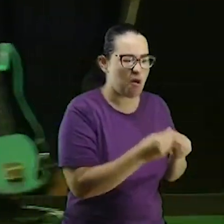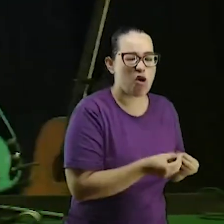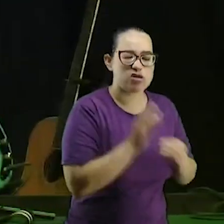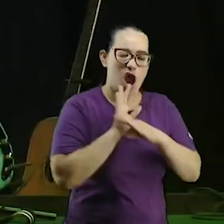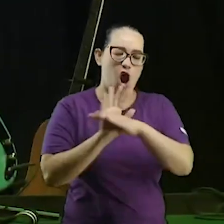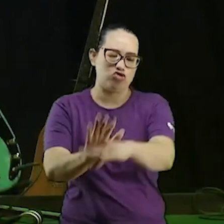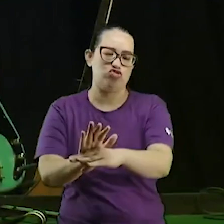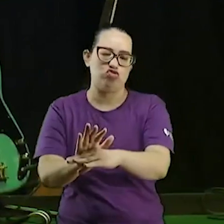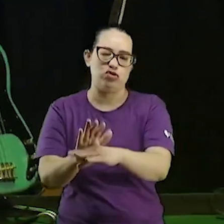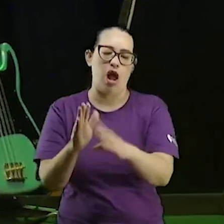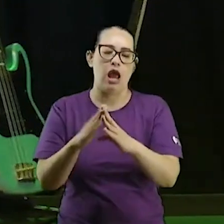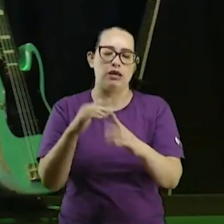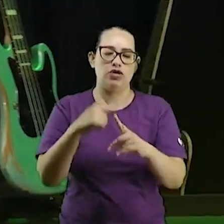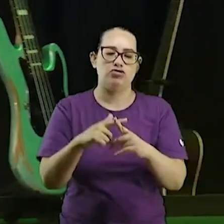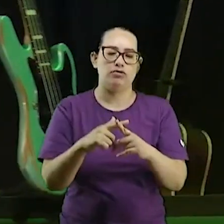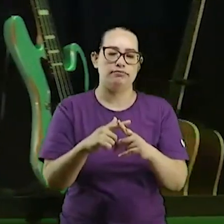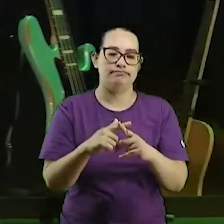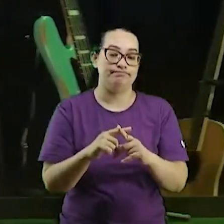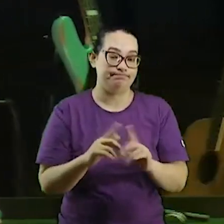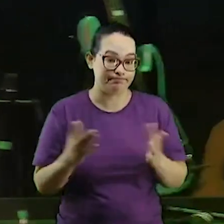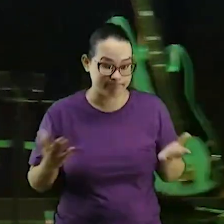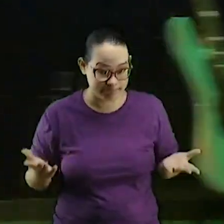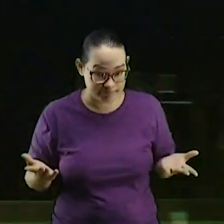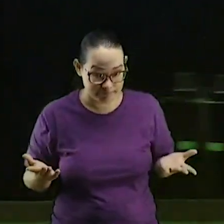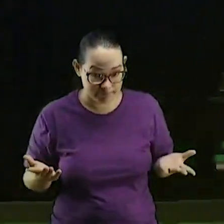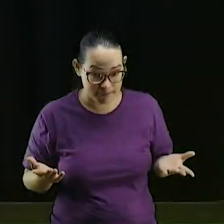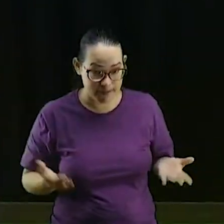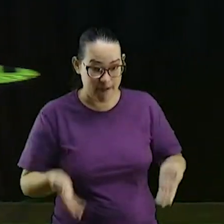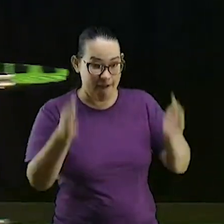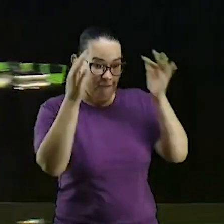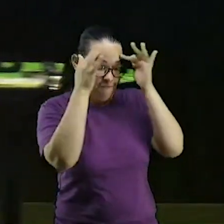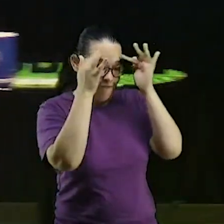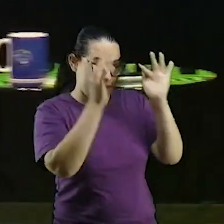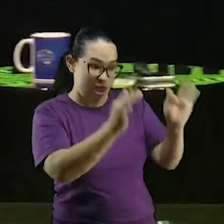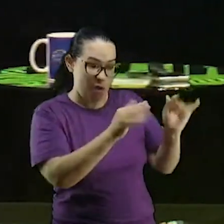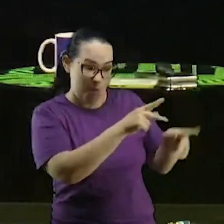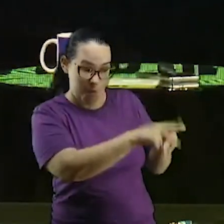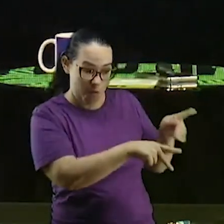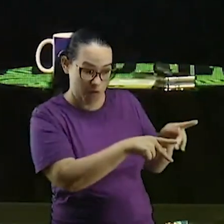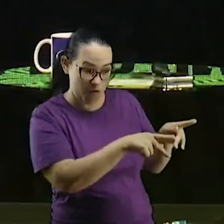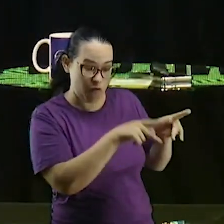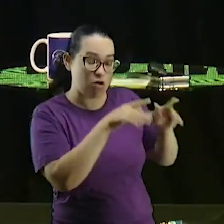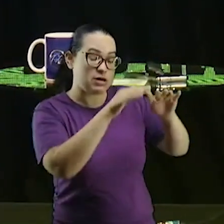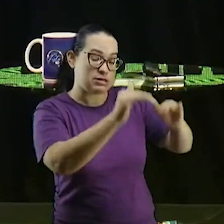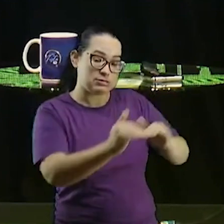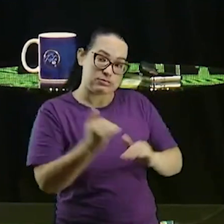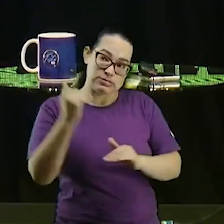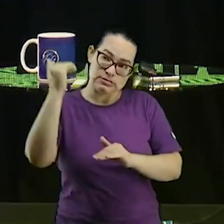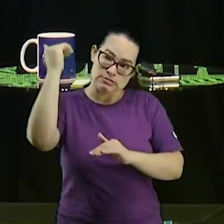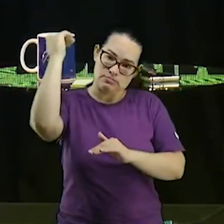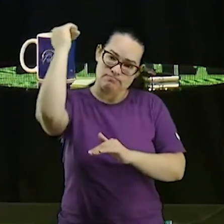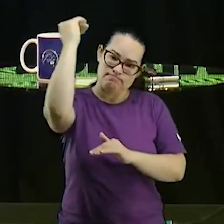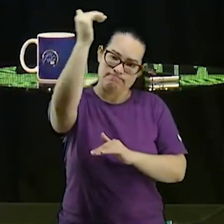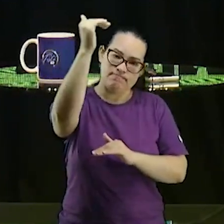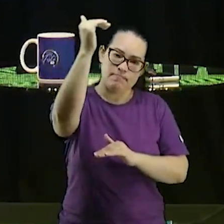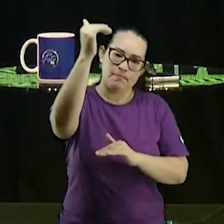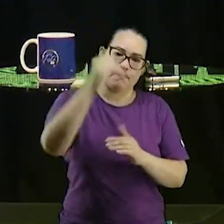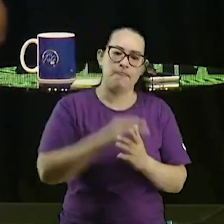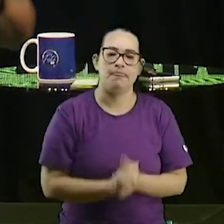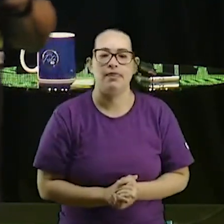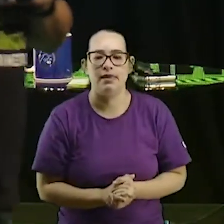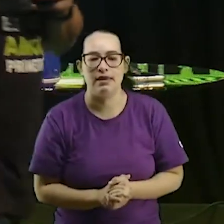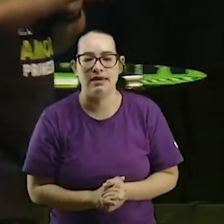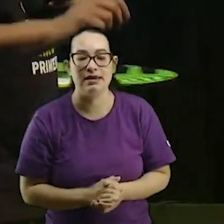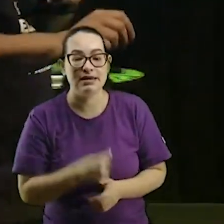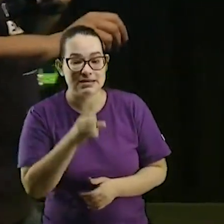ser fiel no pouco e sobre muito colocarei vou dizer mais se você não